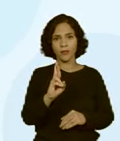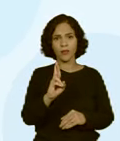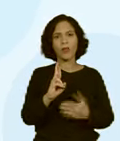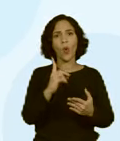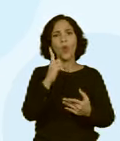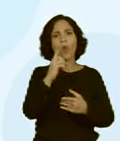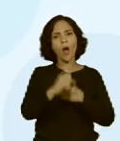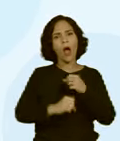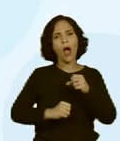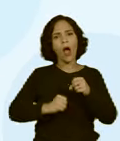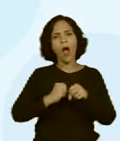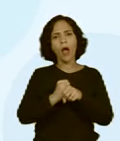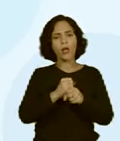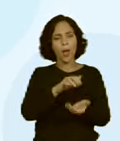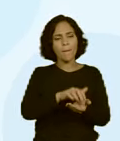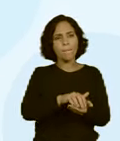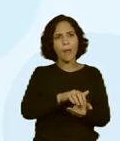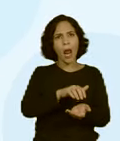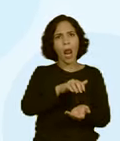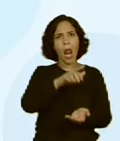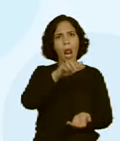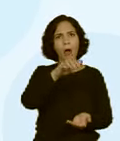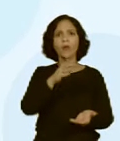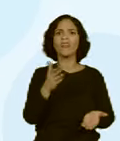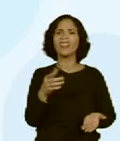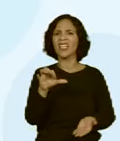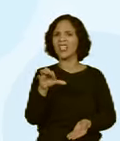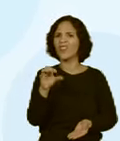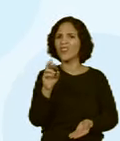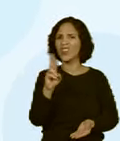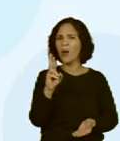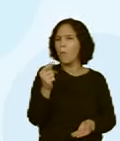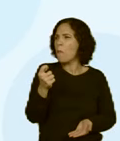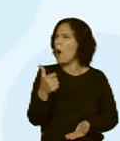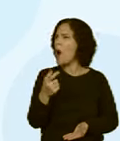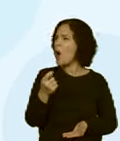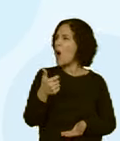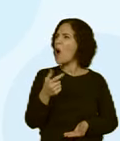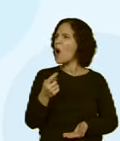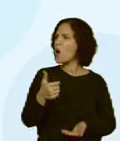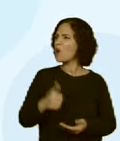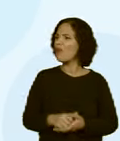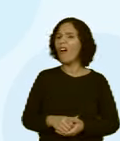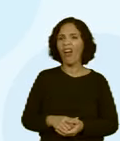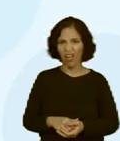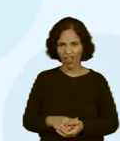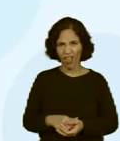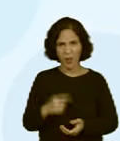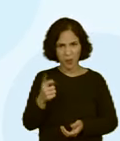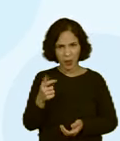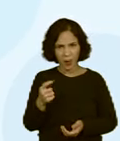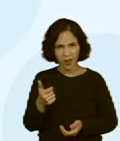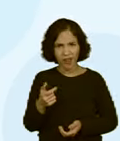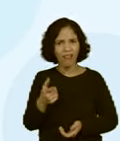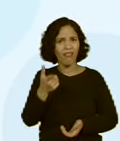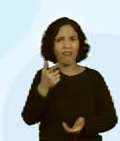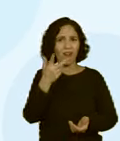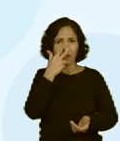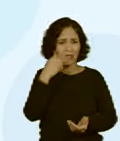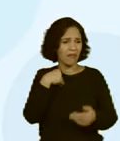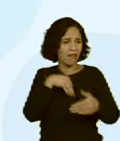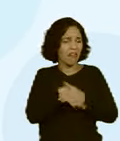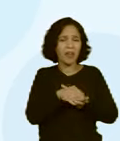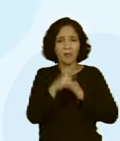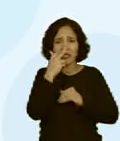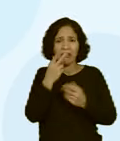em um ano? Ah, R 90,00 é muito pouco, professora. R$ 90,00 é muito pouco? É, se economizar, não vai dar quase